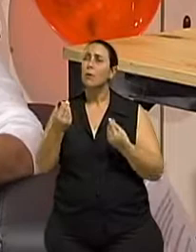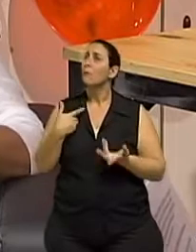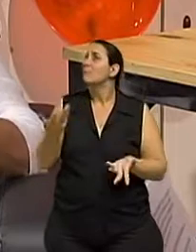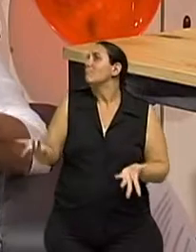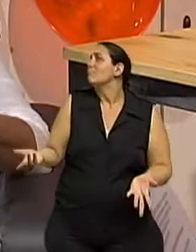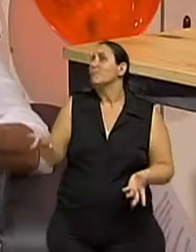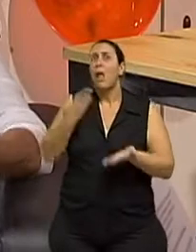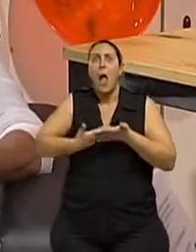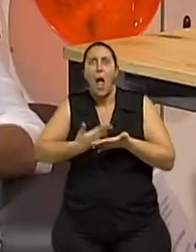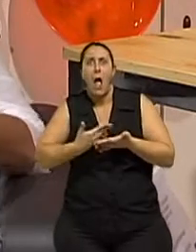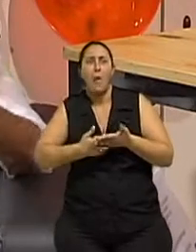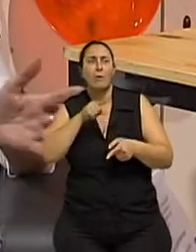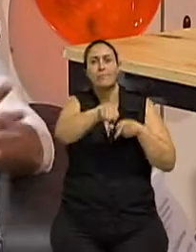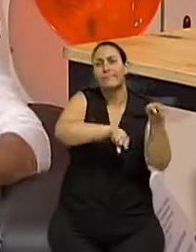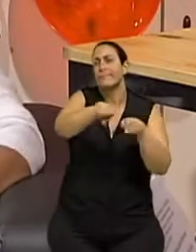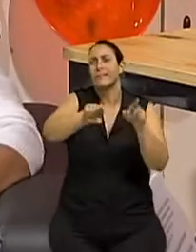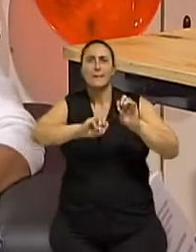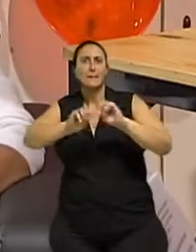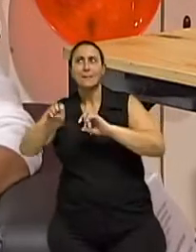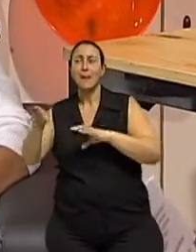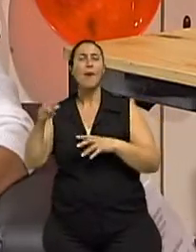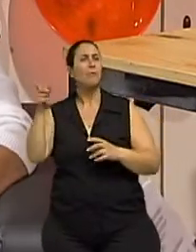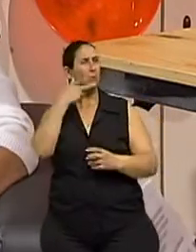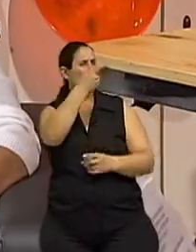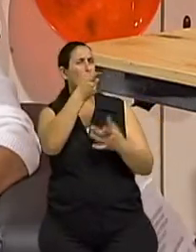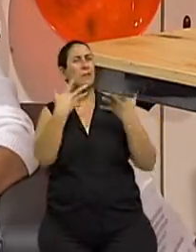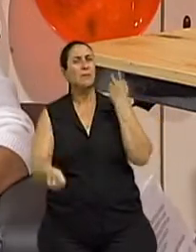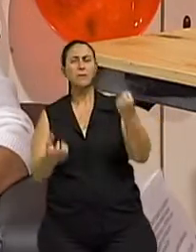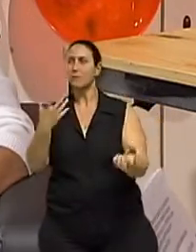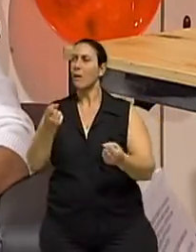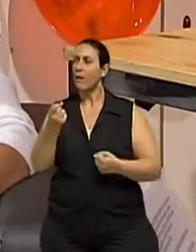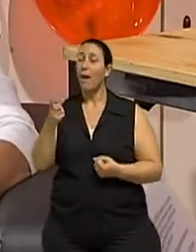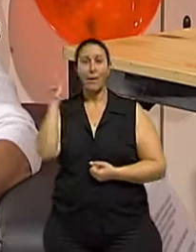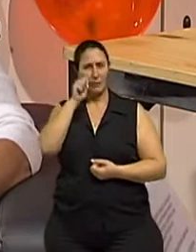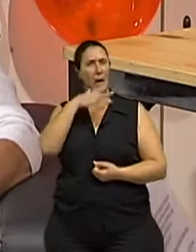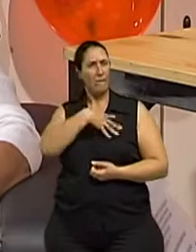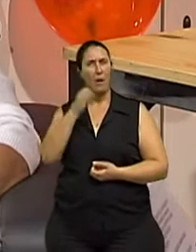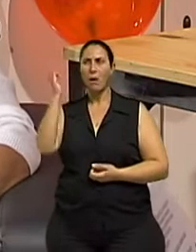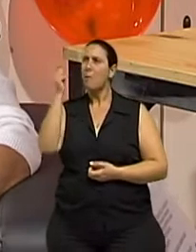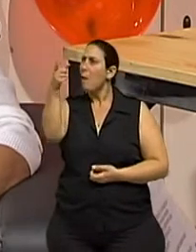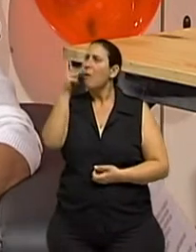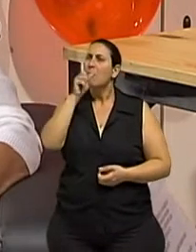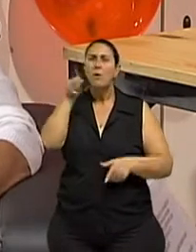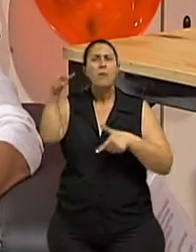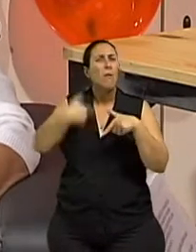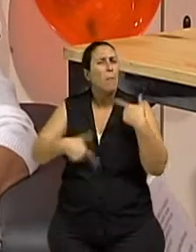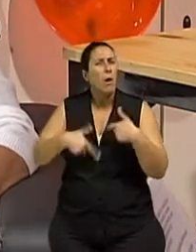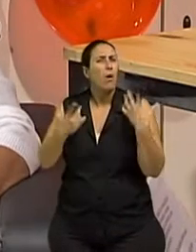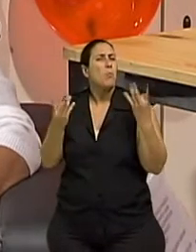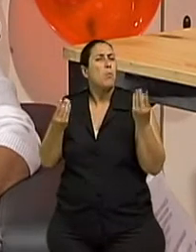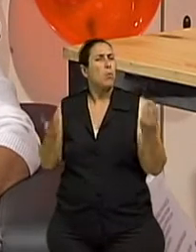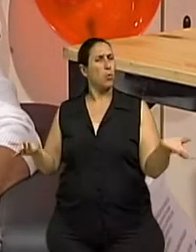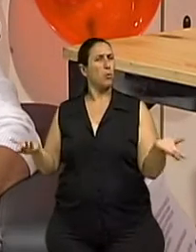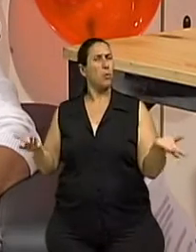oportunidades, e vai se metendo em tudo, como ela diz. E a filha disse, mãe, tu faz tanto trabalho e tu nem ganha